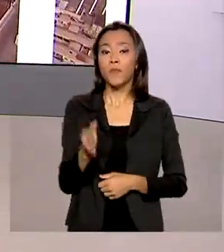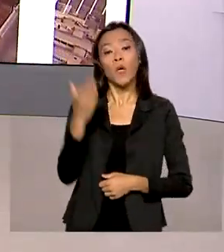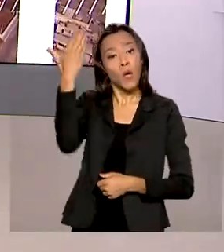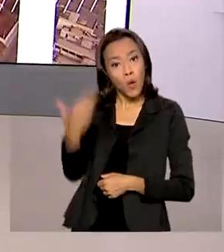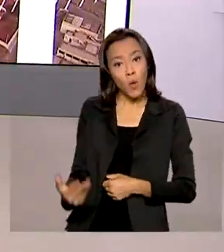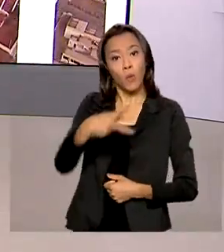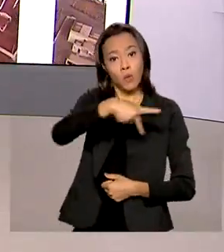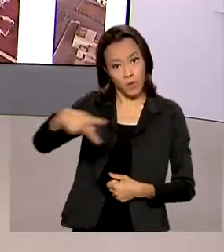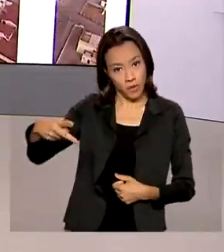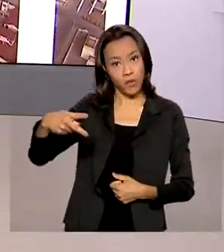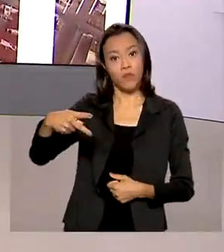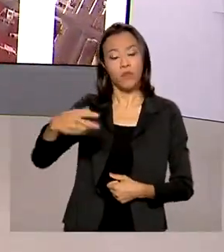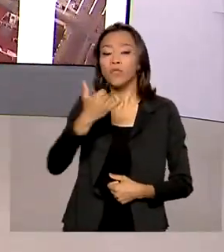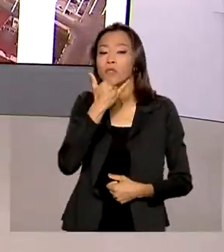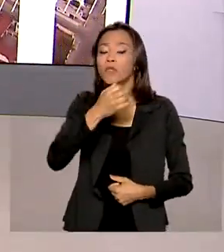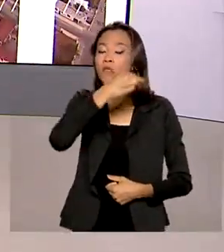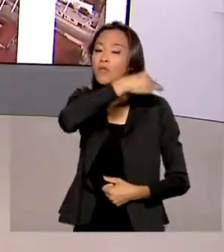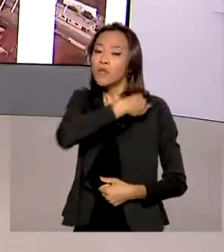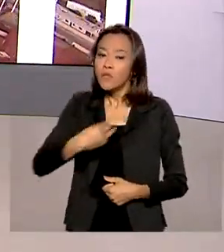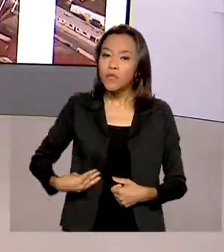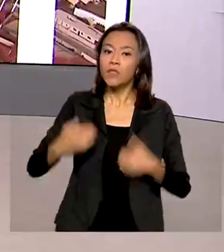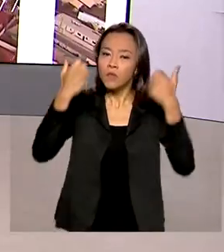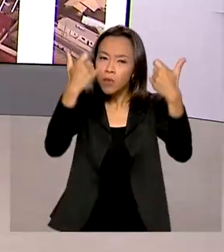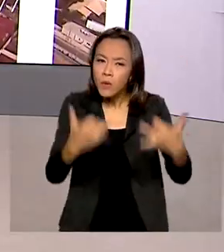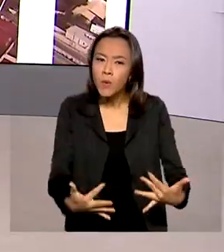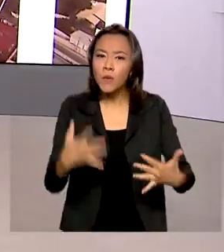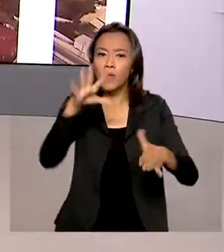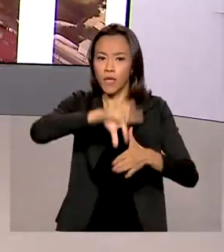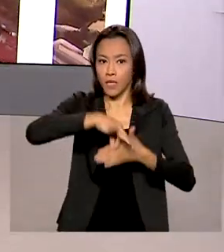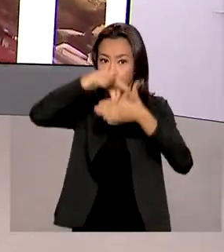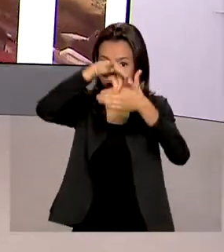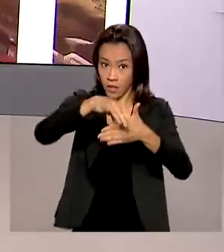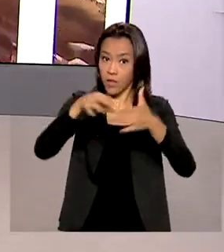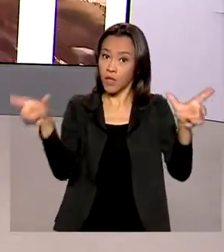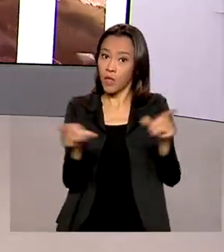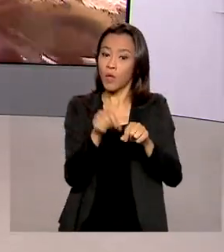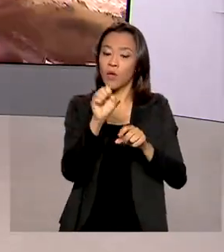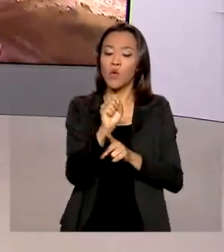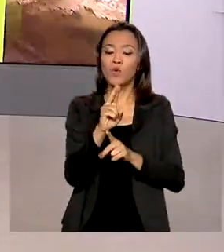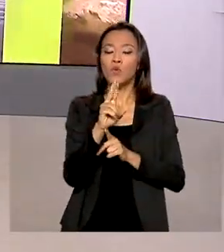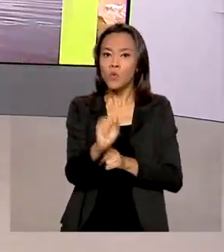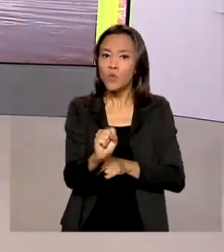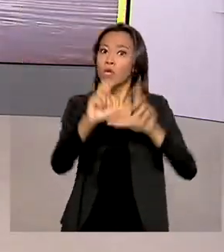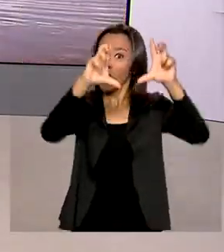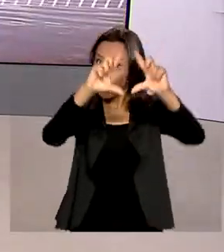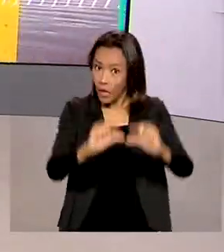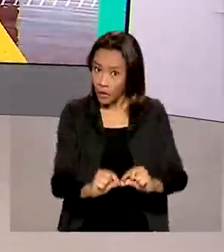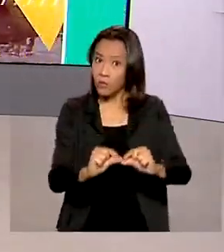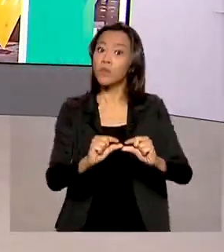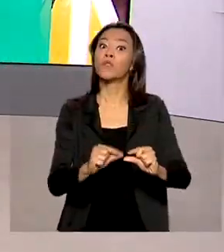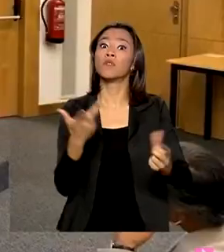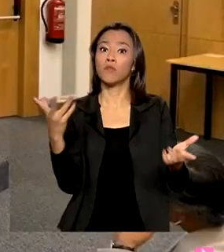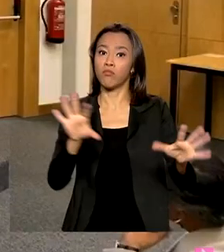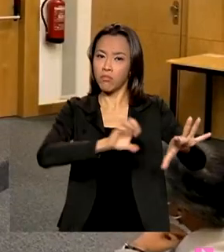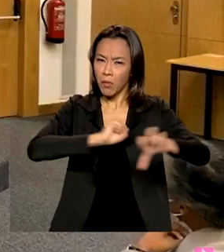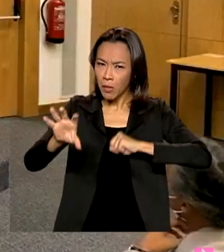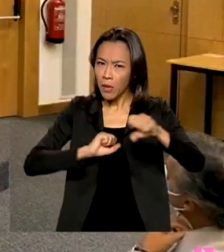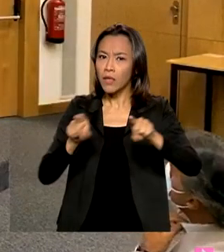campanha de vacinação brasileira liderada pelo Sistema Único de Saúde permitiu a redução de casos e óbitos.